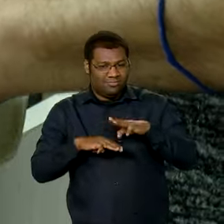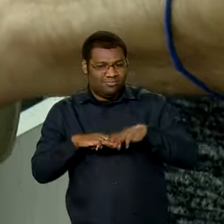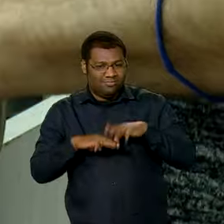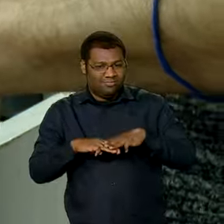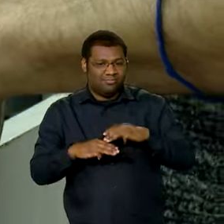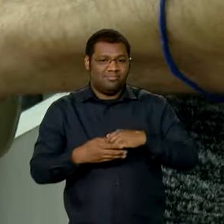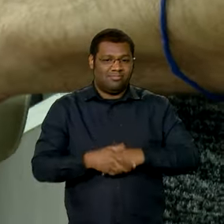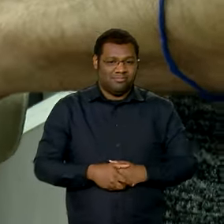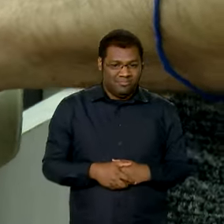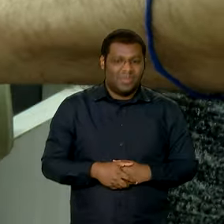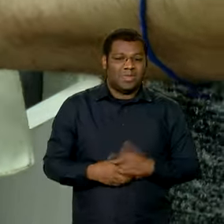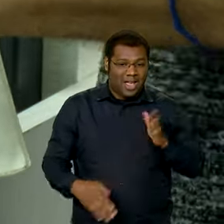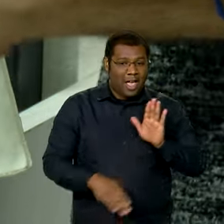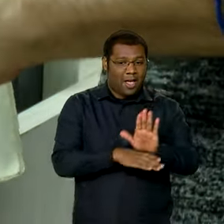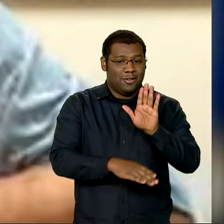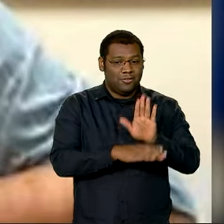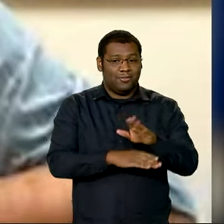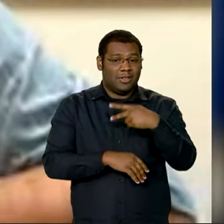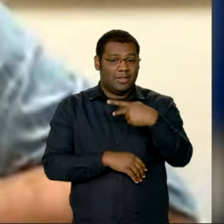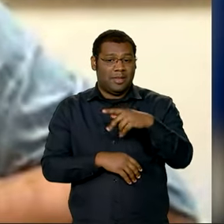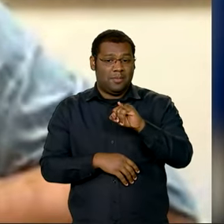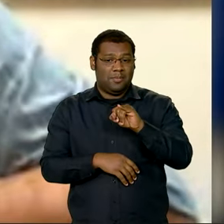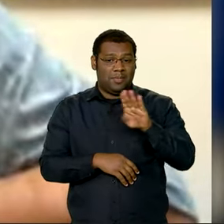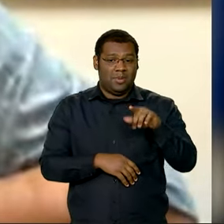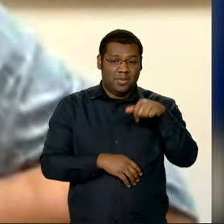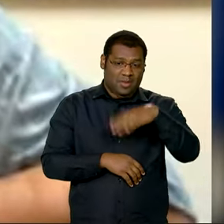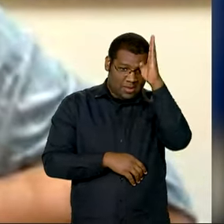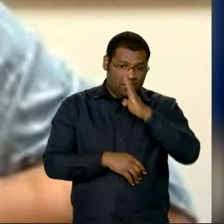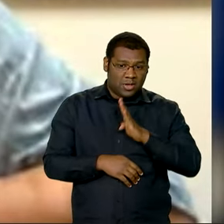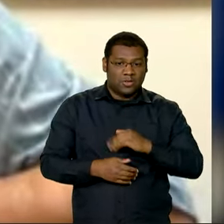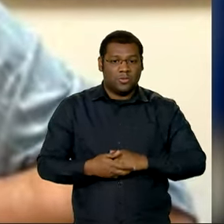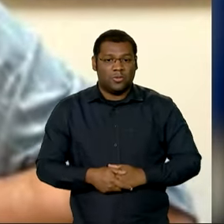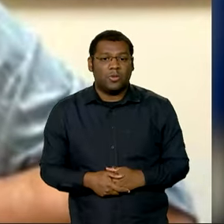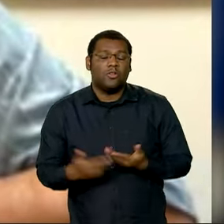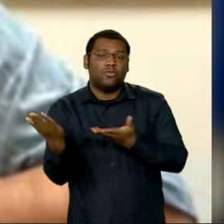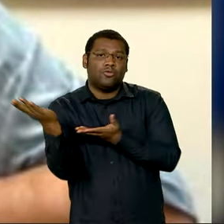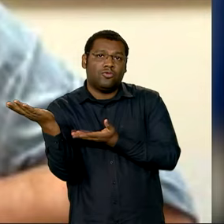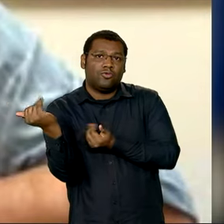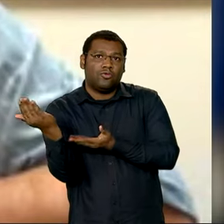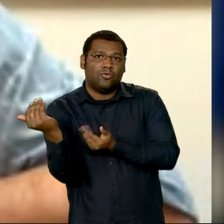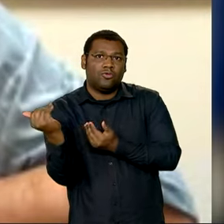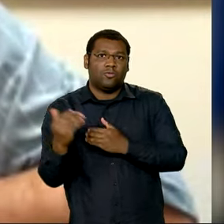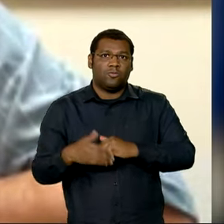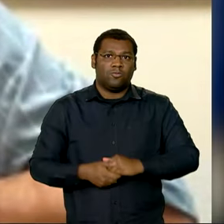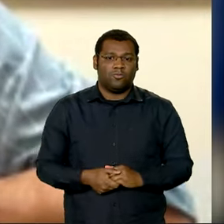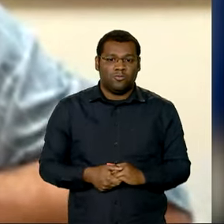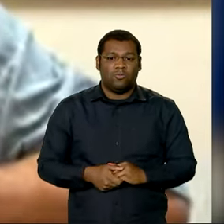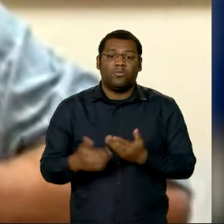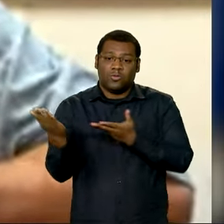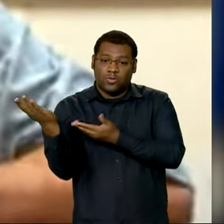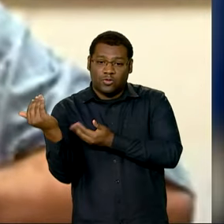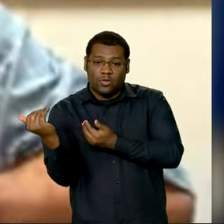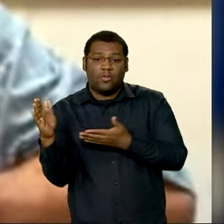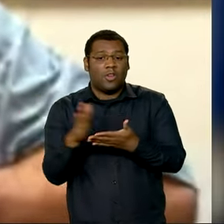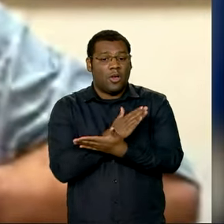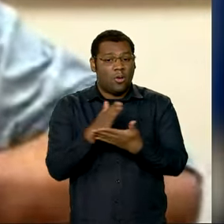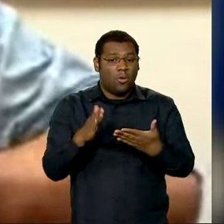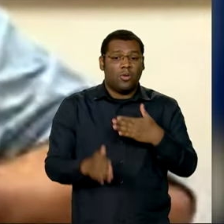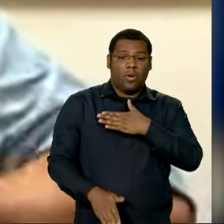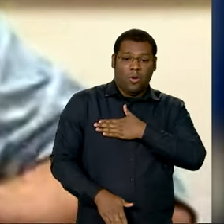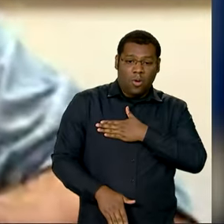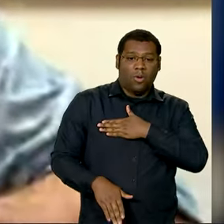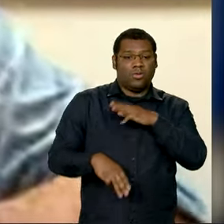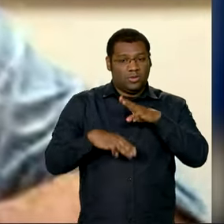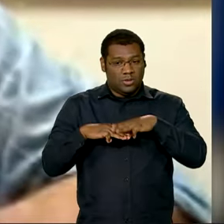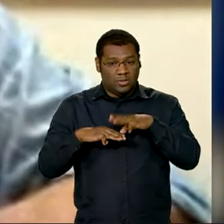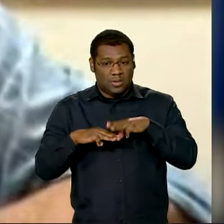até no PIB do país. Nós temos jovens que gostam de matemática, que saibam utilizá